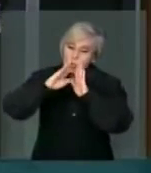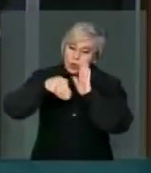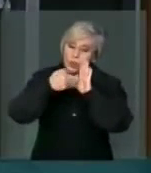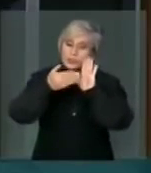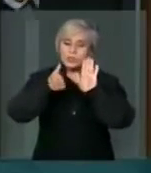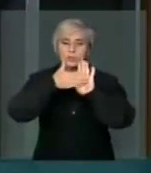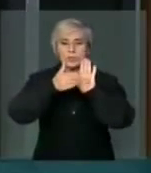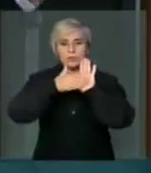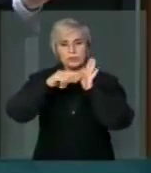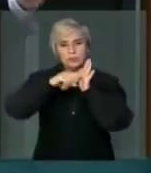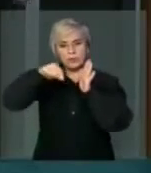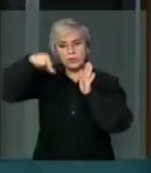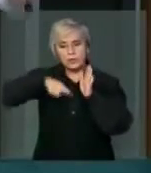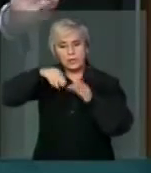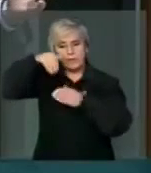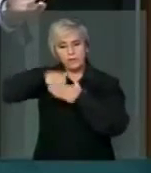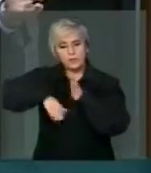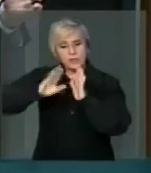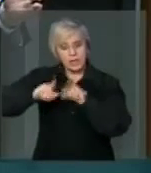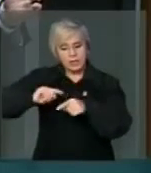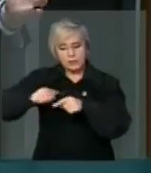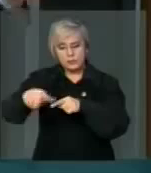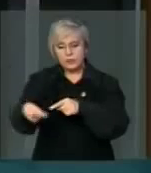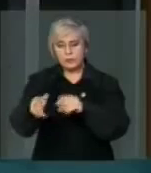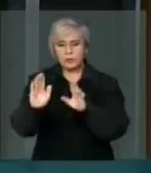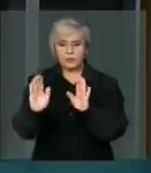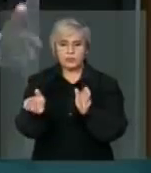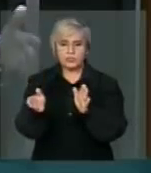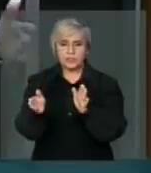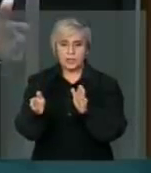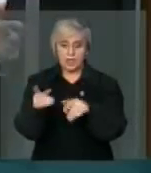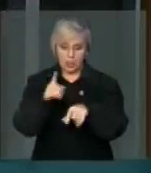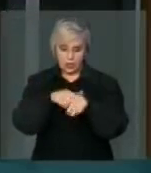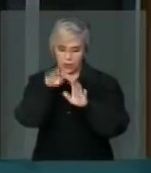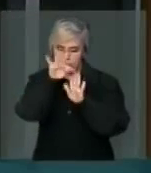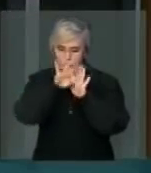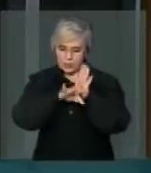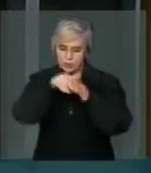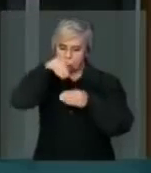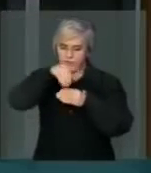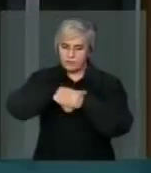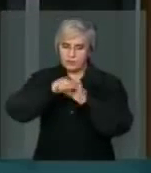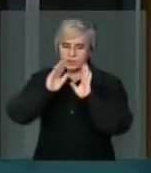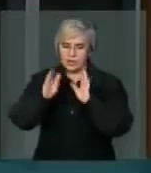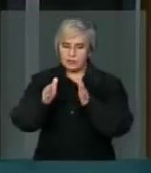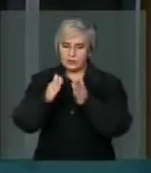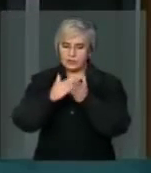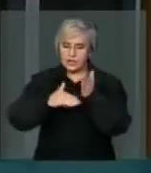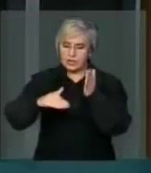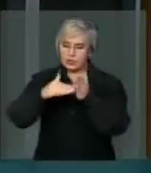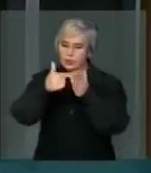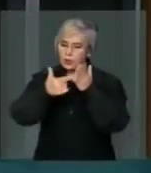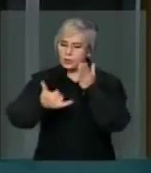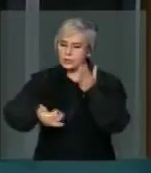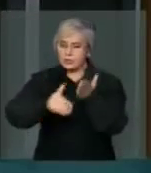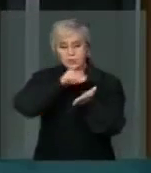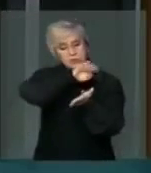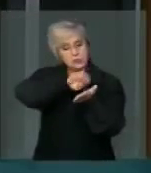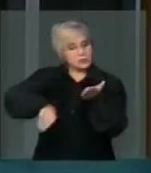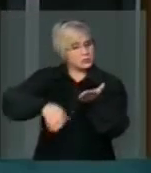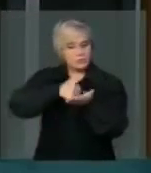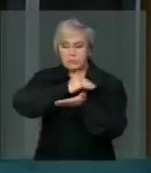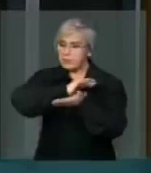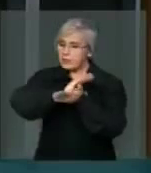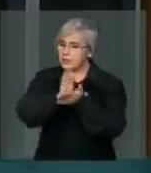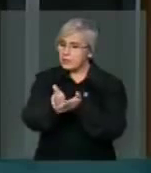preferência foram votadas em seguida. À medida que o texto foi votado, caíram todos os outros. Não